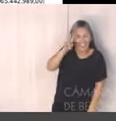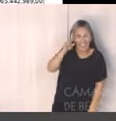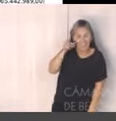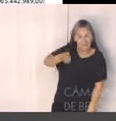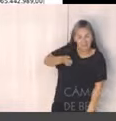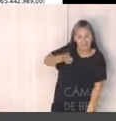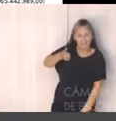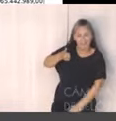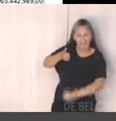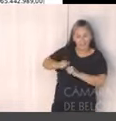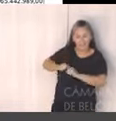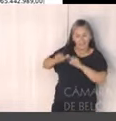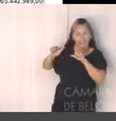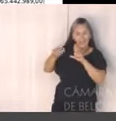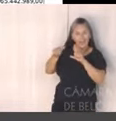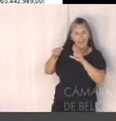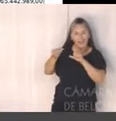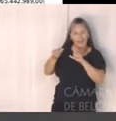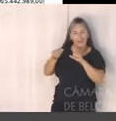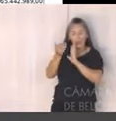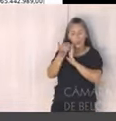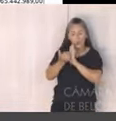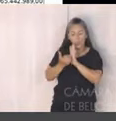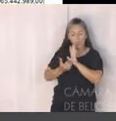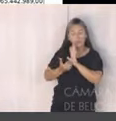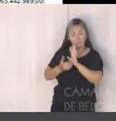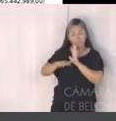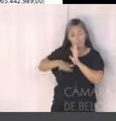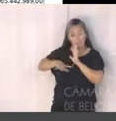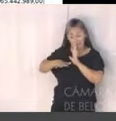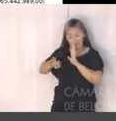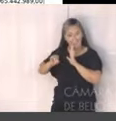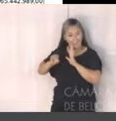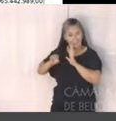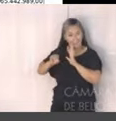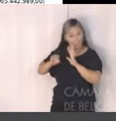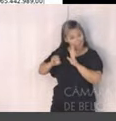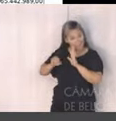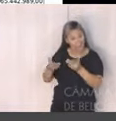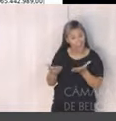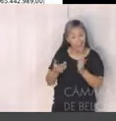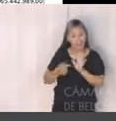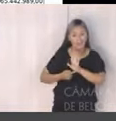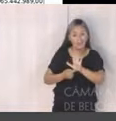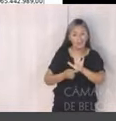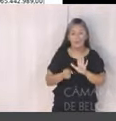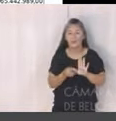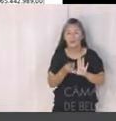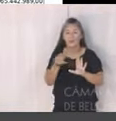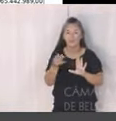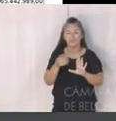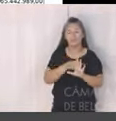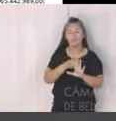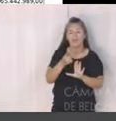estruturação do mapa estratégico por área de resultados, nas 10 áreas de resultados, então nós temos os números aí também para